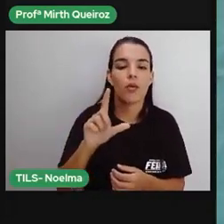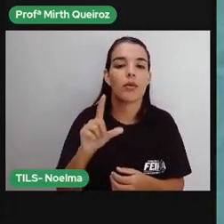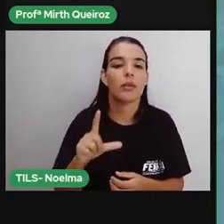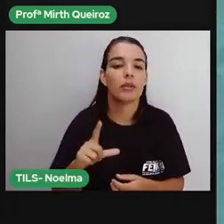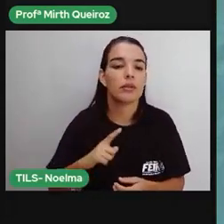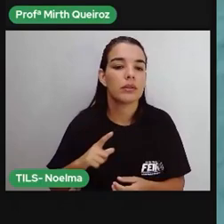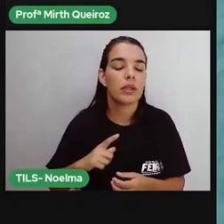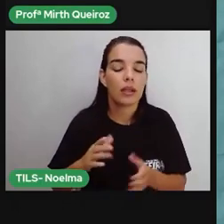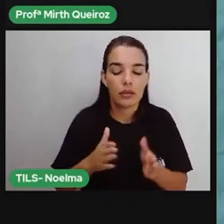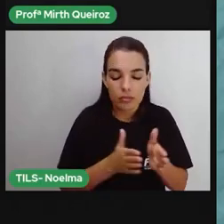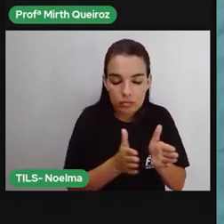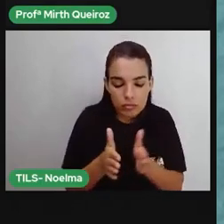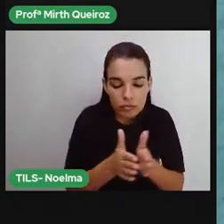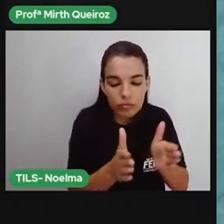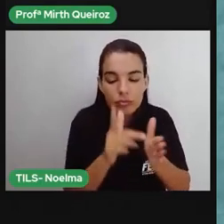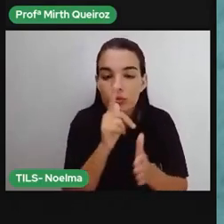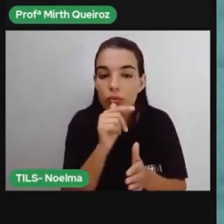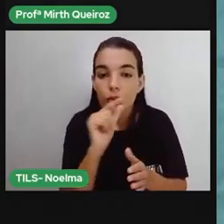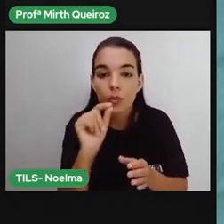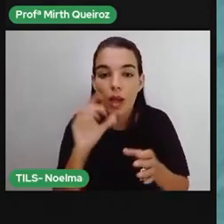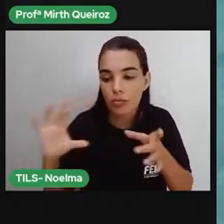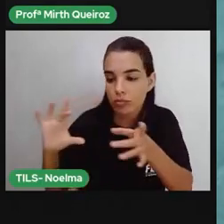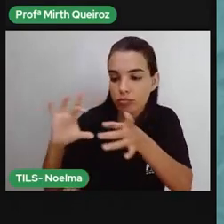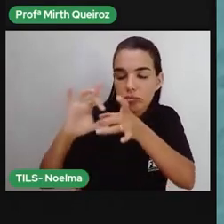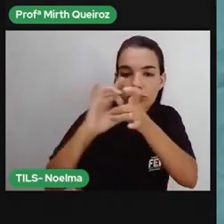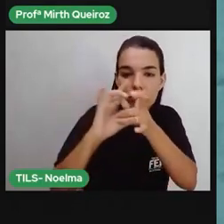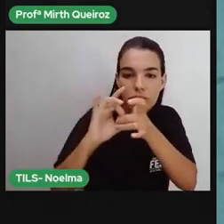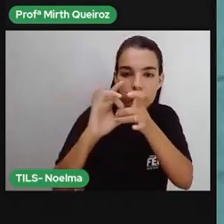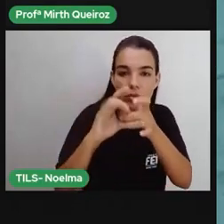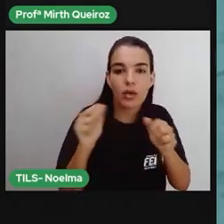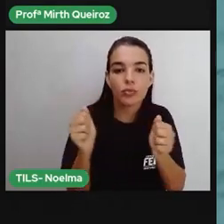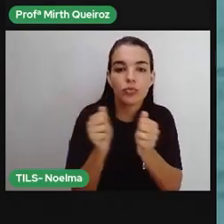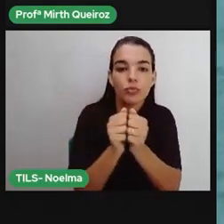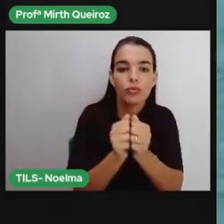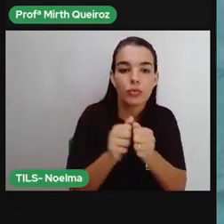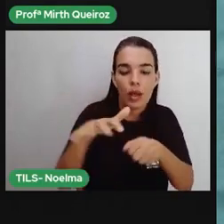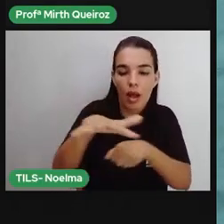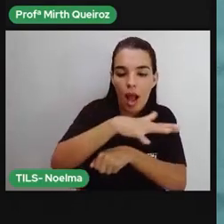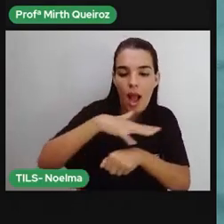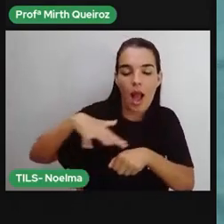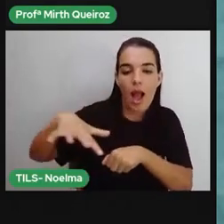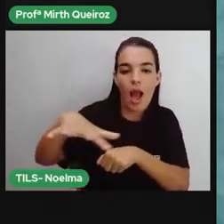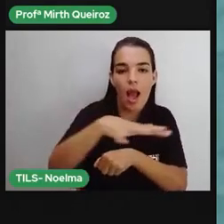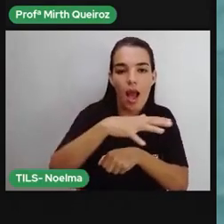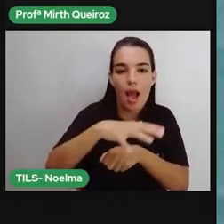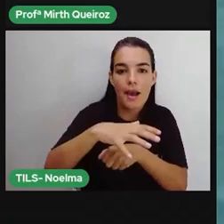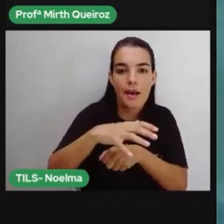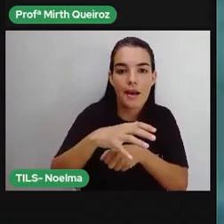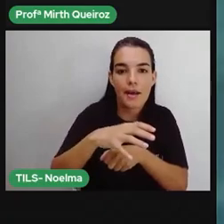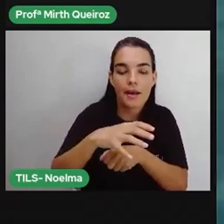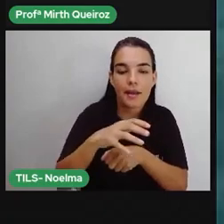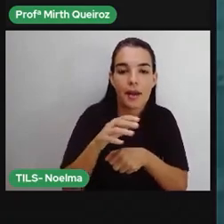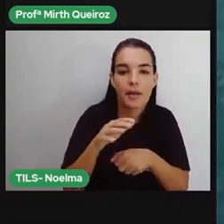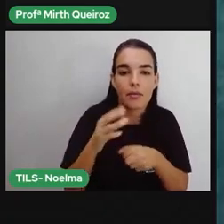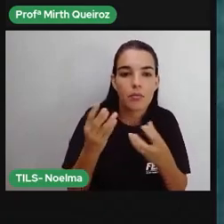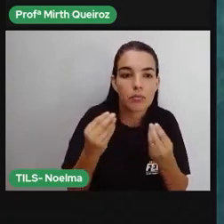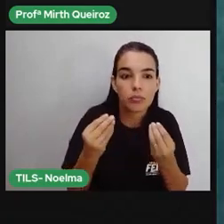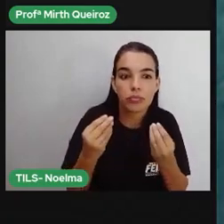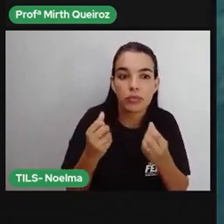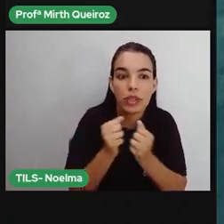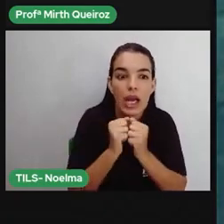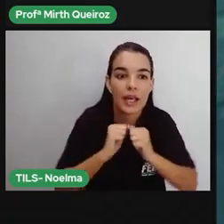situado na bacia do Alto Paraguai. Uma área onde caberiam 15 suíças e que se estende por três países.